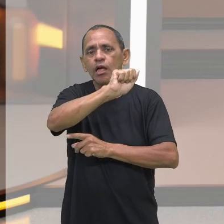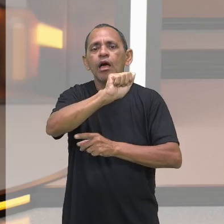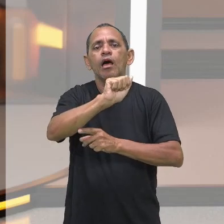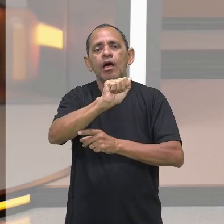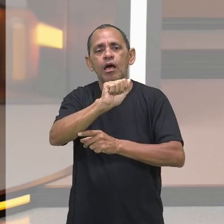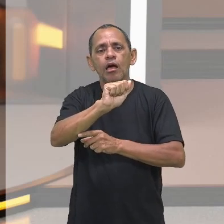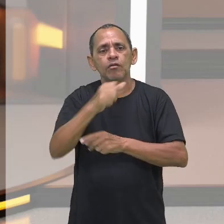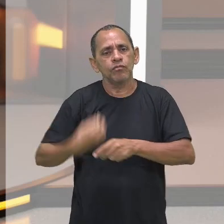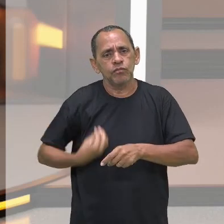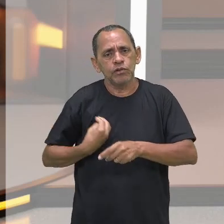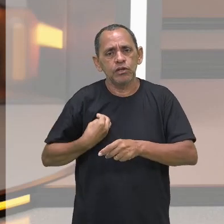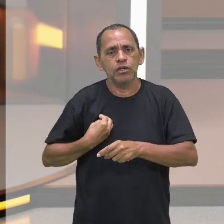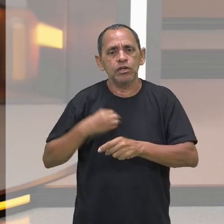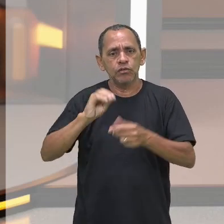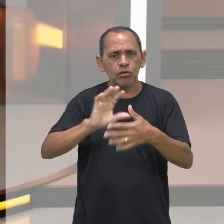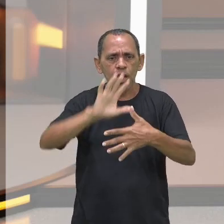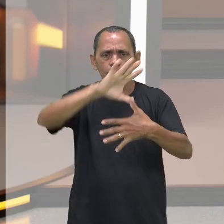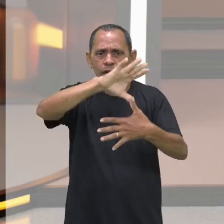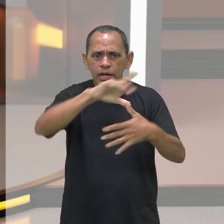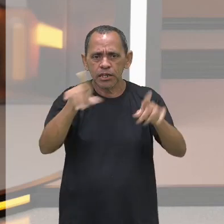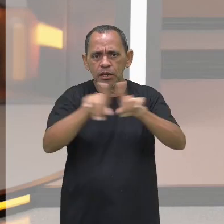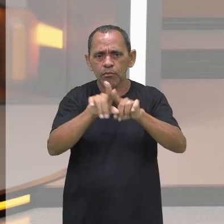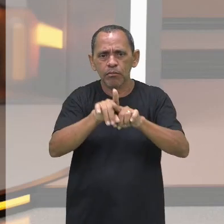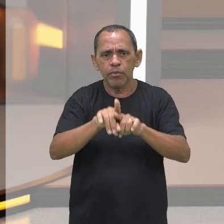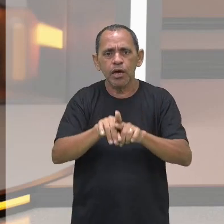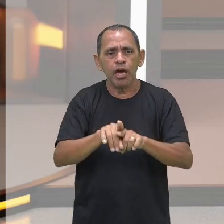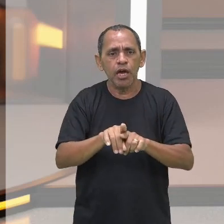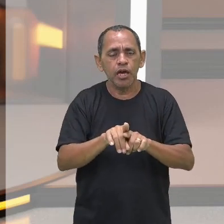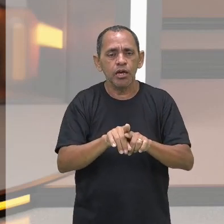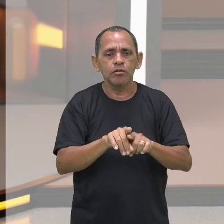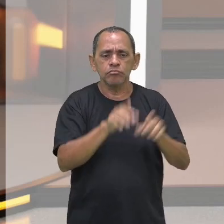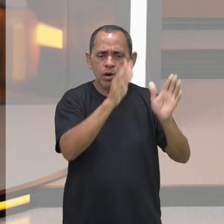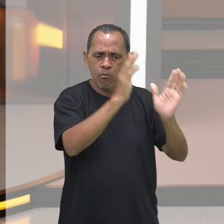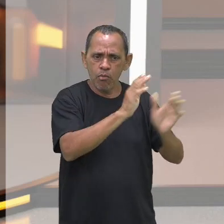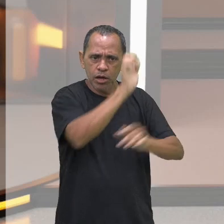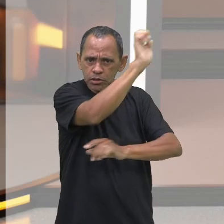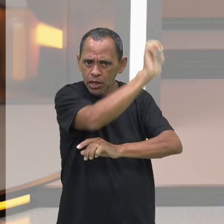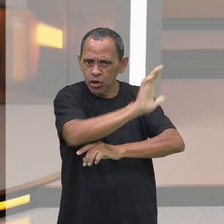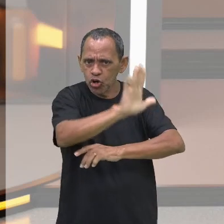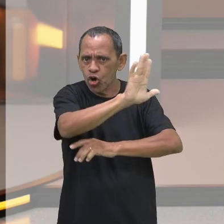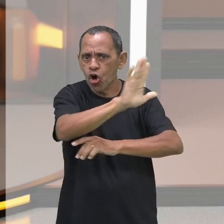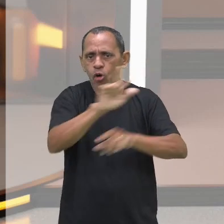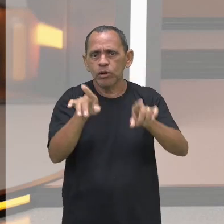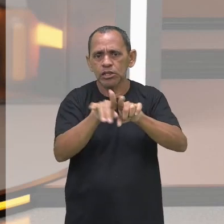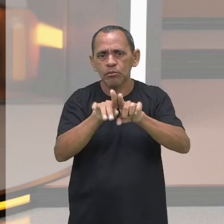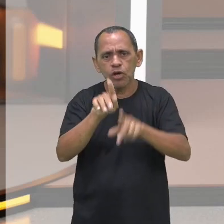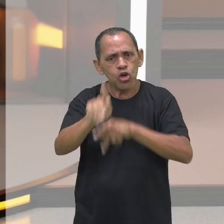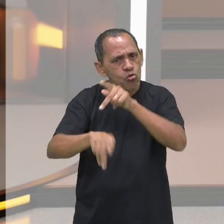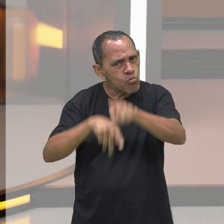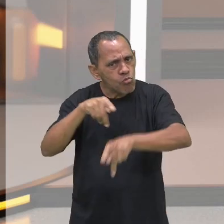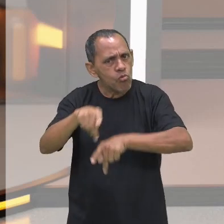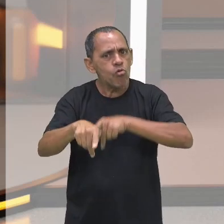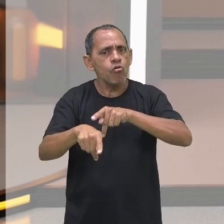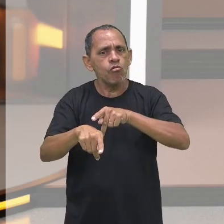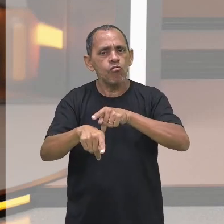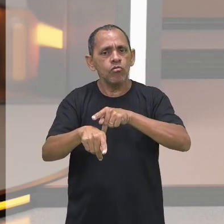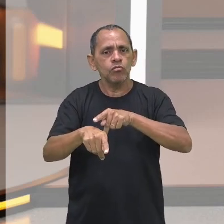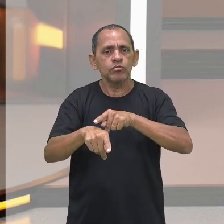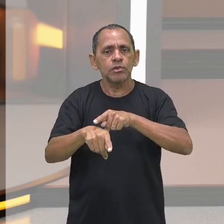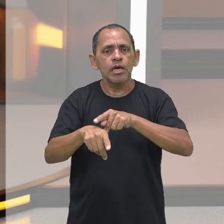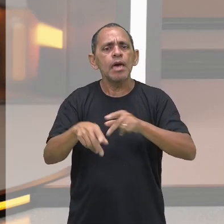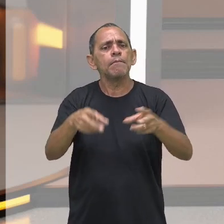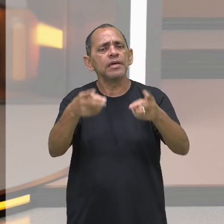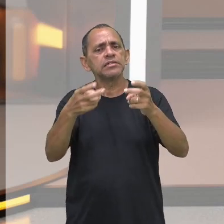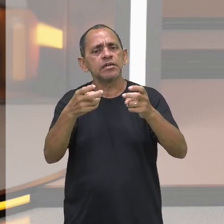Que uma parcela da África esteja na Europa. E assim por diante. Olha outro